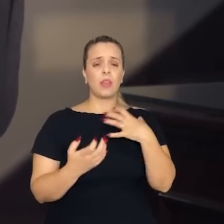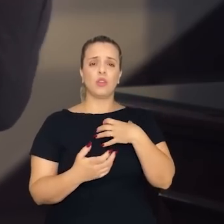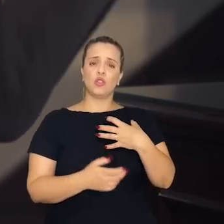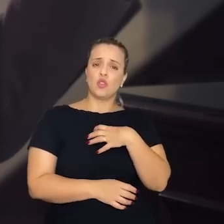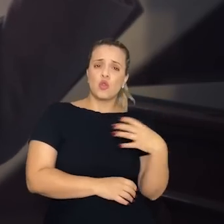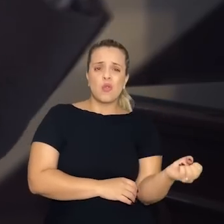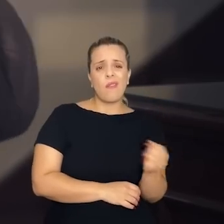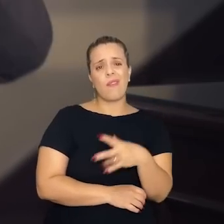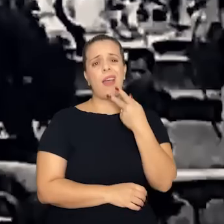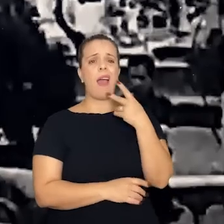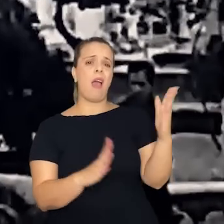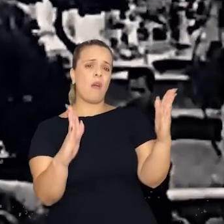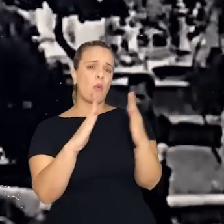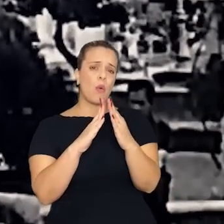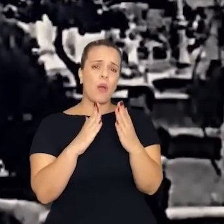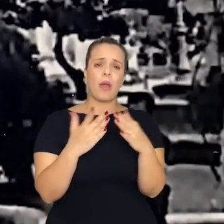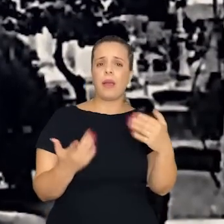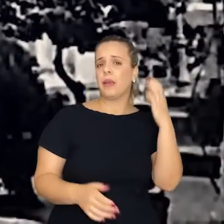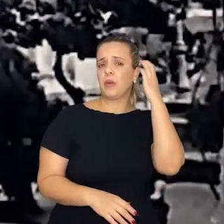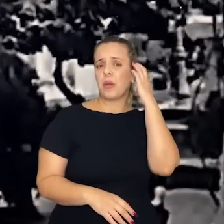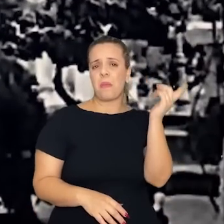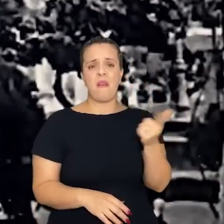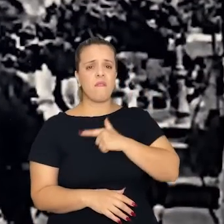Ah, cuiabá é feia, cuiabá tem rua torta.